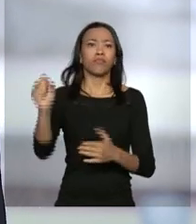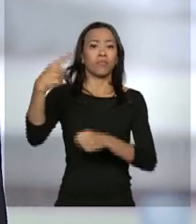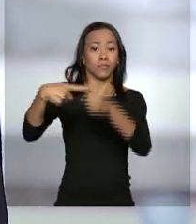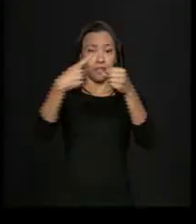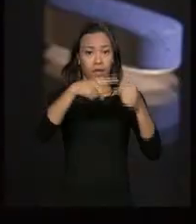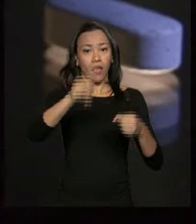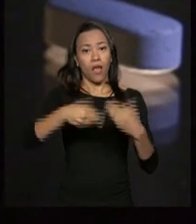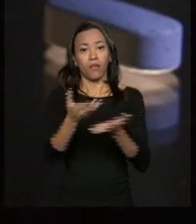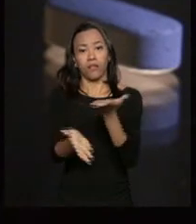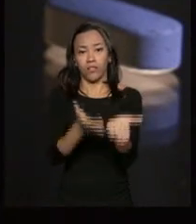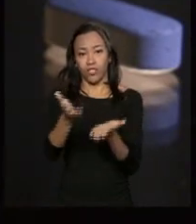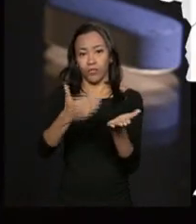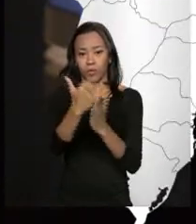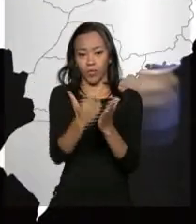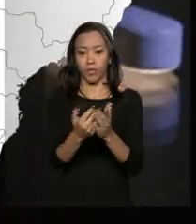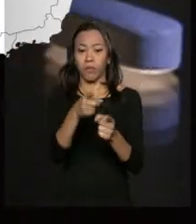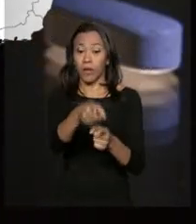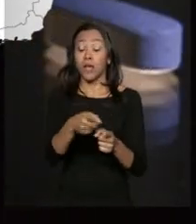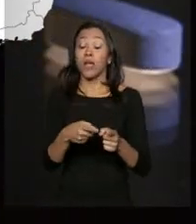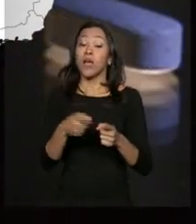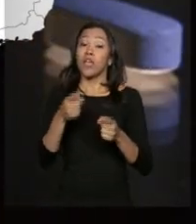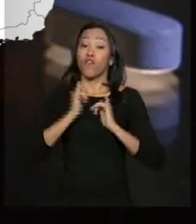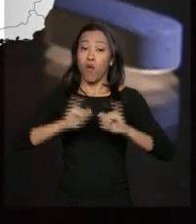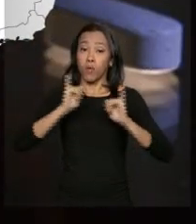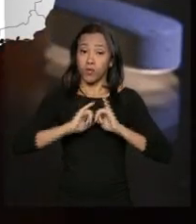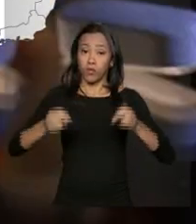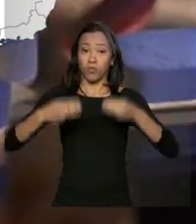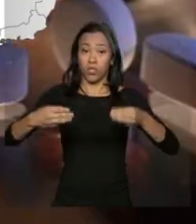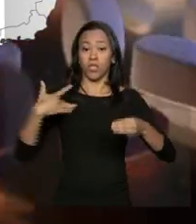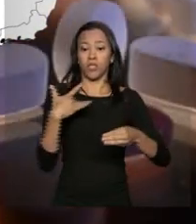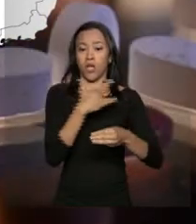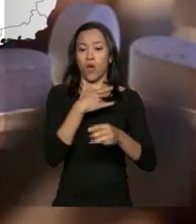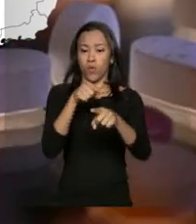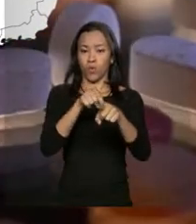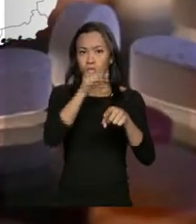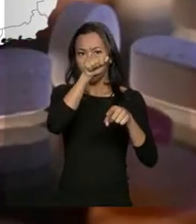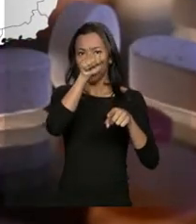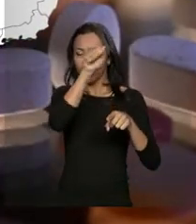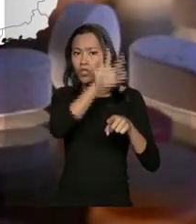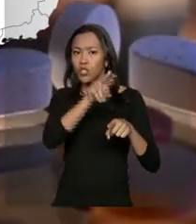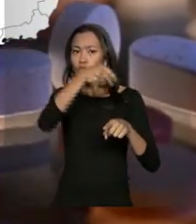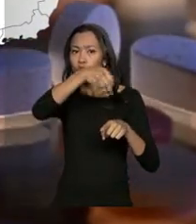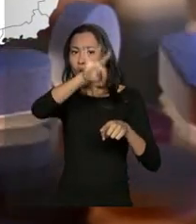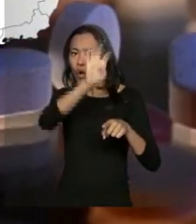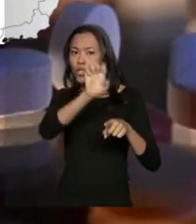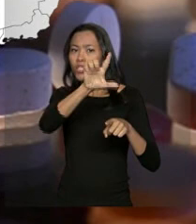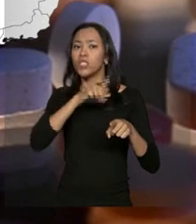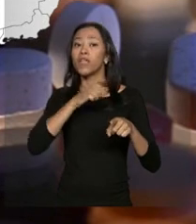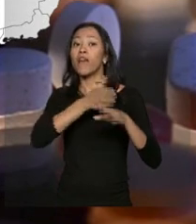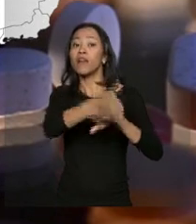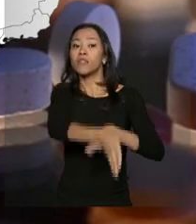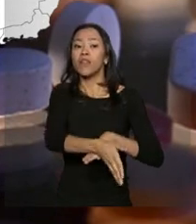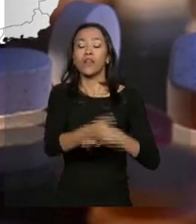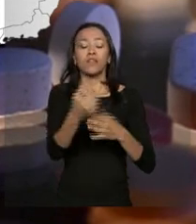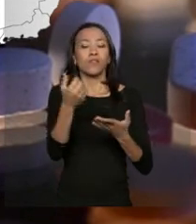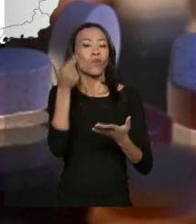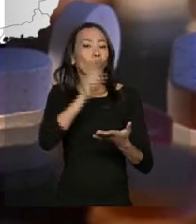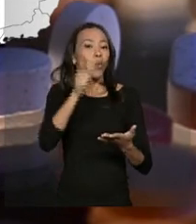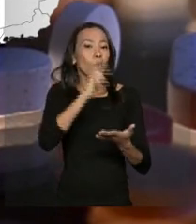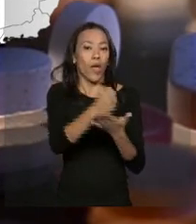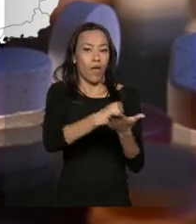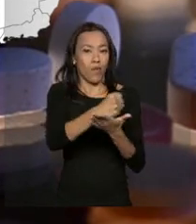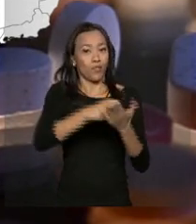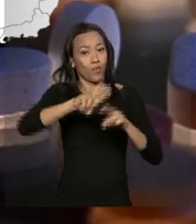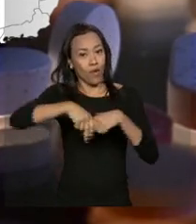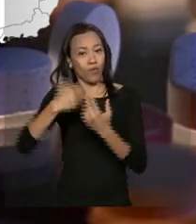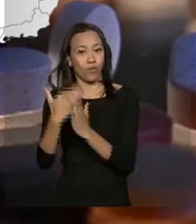programa. Ainda segundo o Ministério da Saúde, a região norte teve o maior percentual de acesso aos medicamentos do programa a